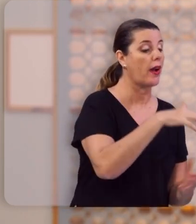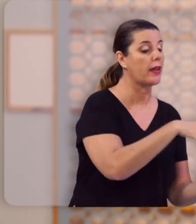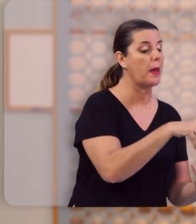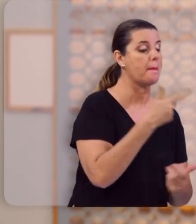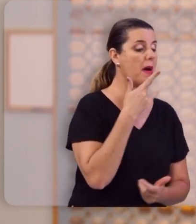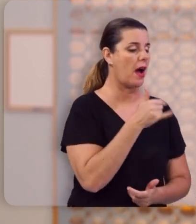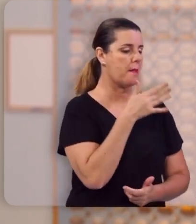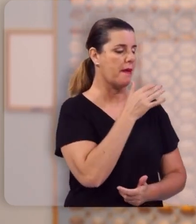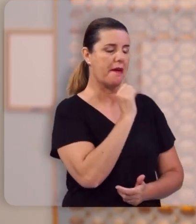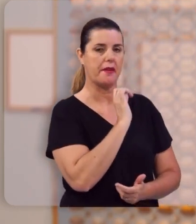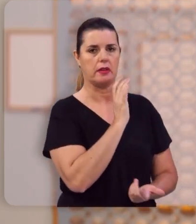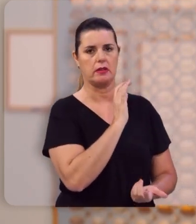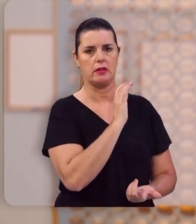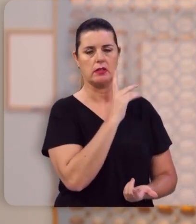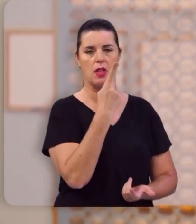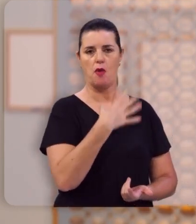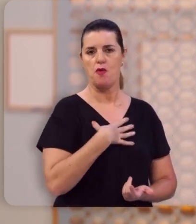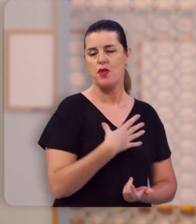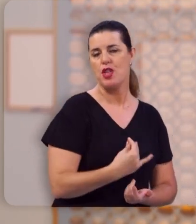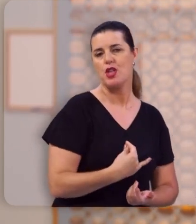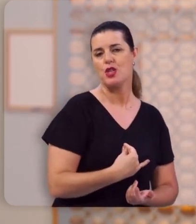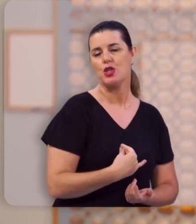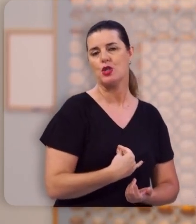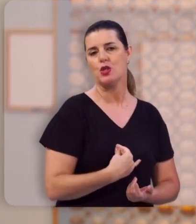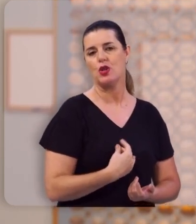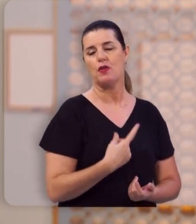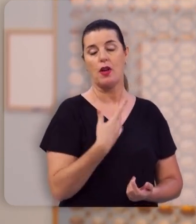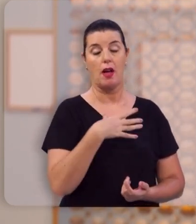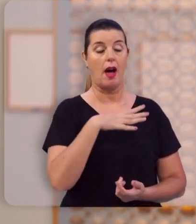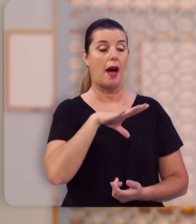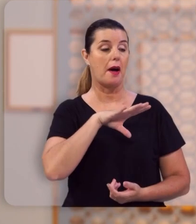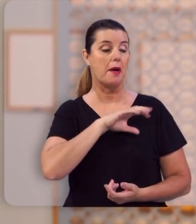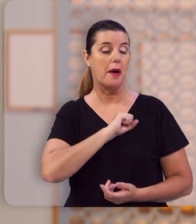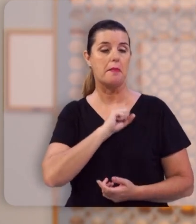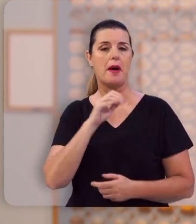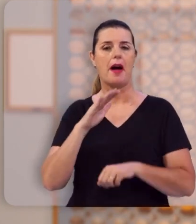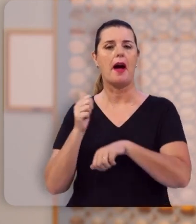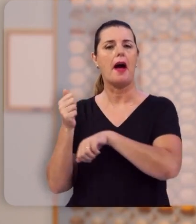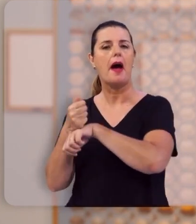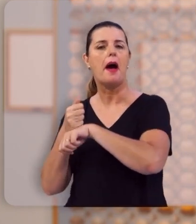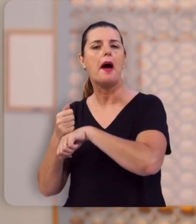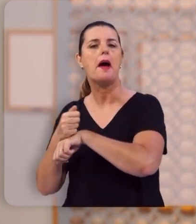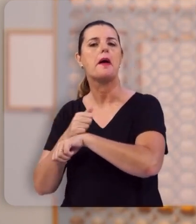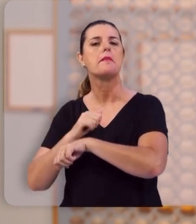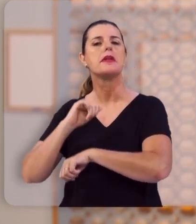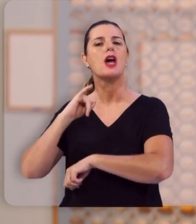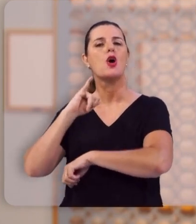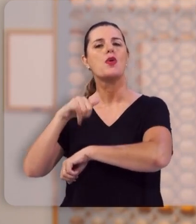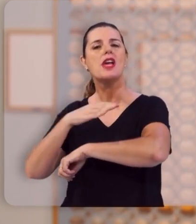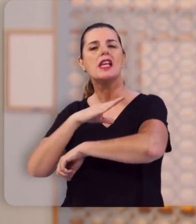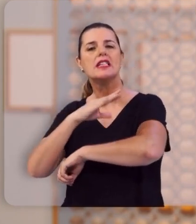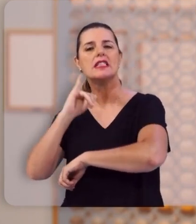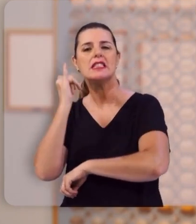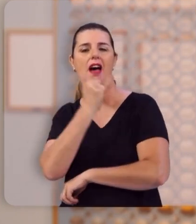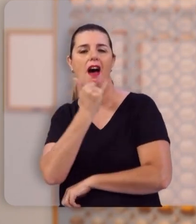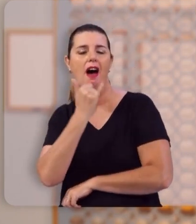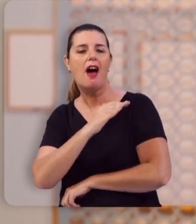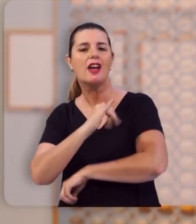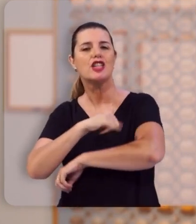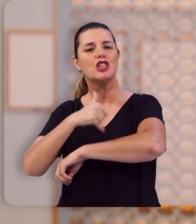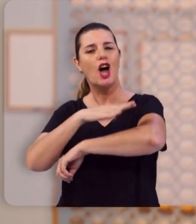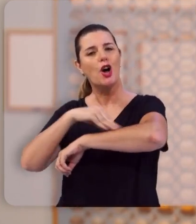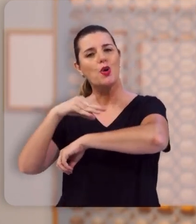terra, seu pai, sua mãe, seu filho, sua filha, que você vai amar Abraão, Isaac, Jacó. Vamos ser uma única